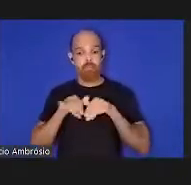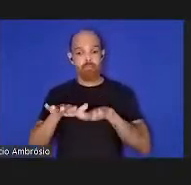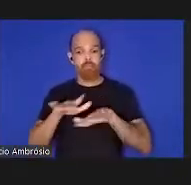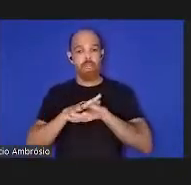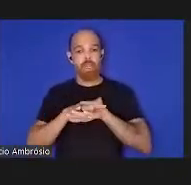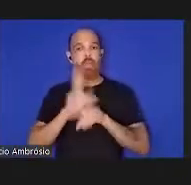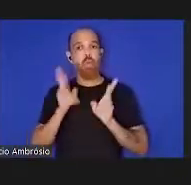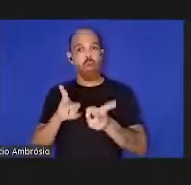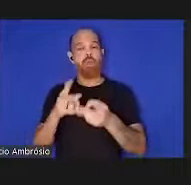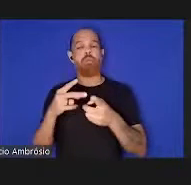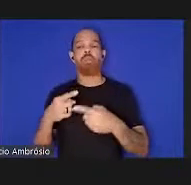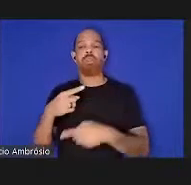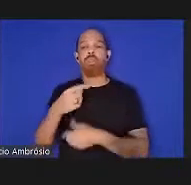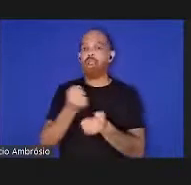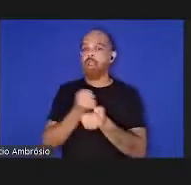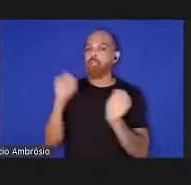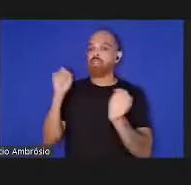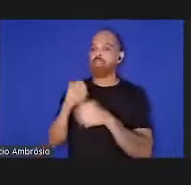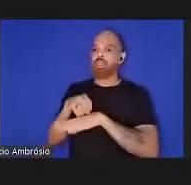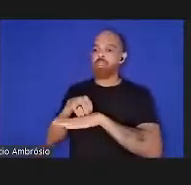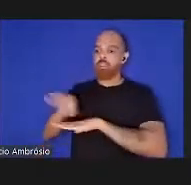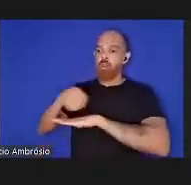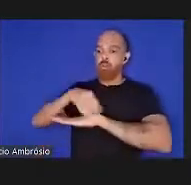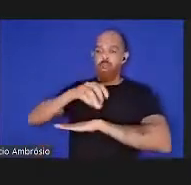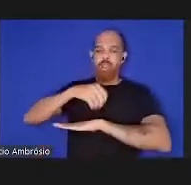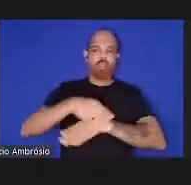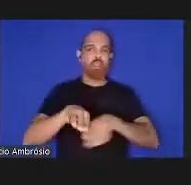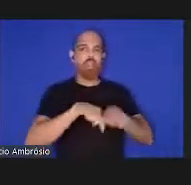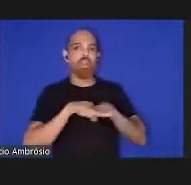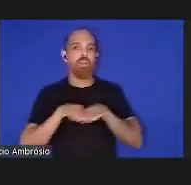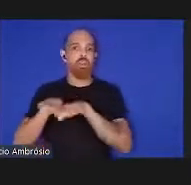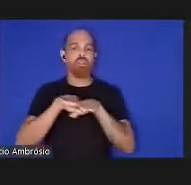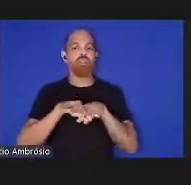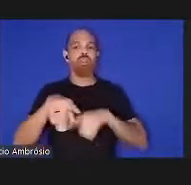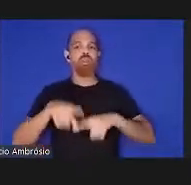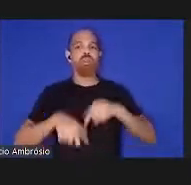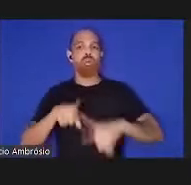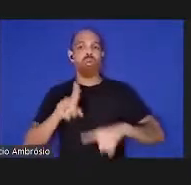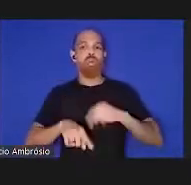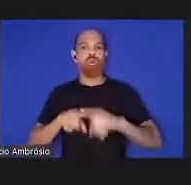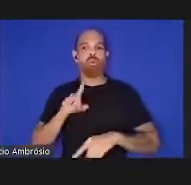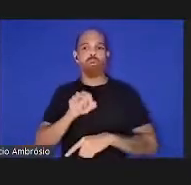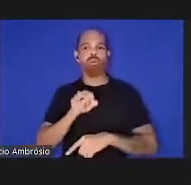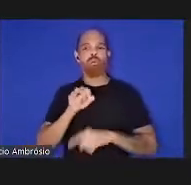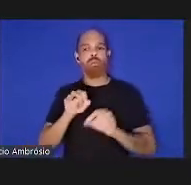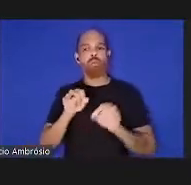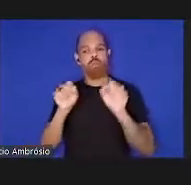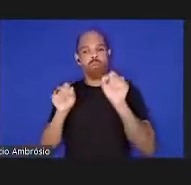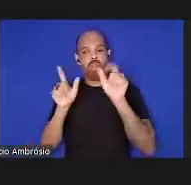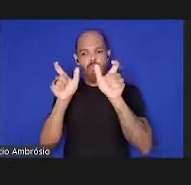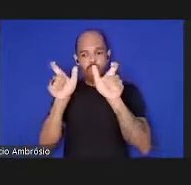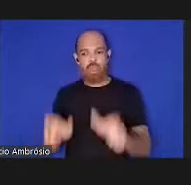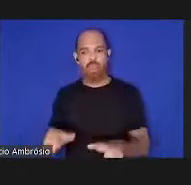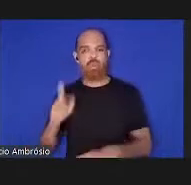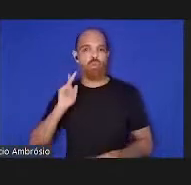partilharmos de uma forma equitativa os recursos para proteger a humanidade com a vacina